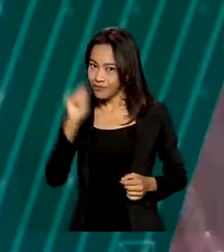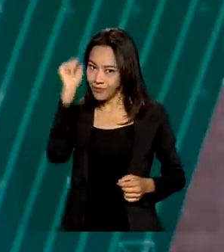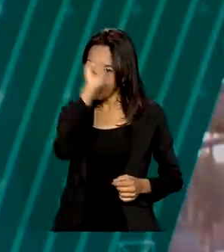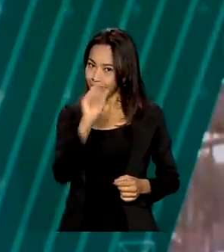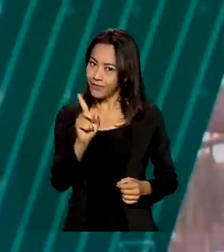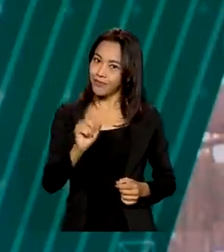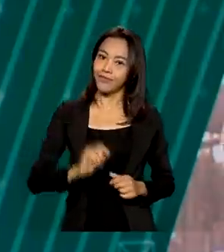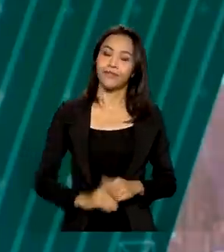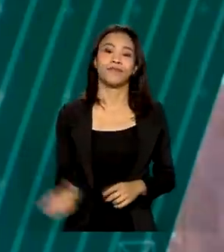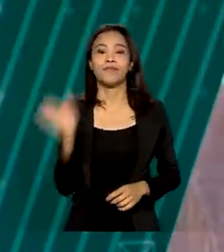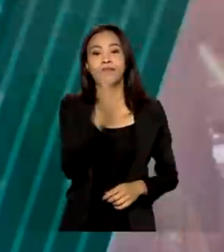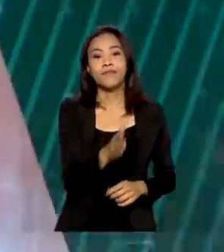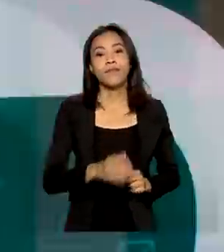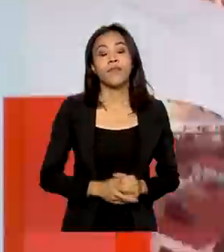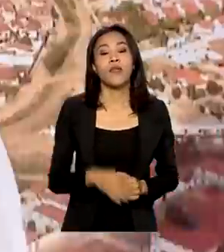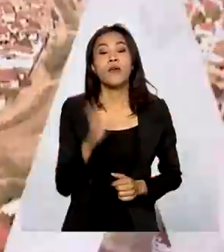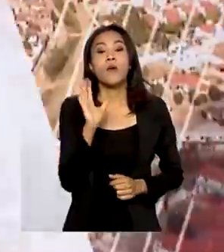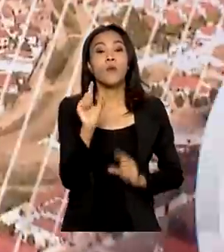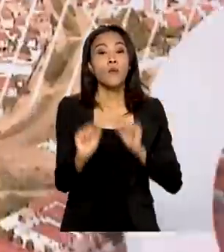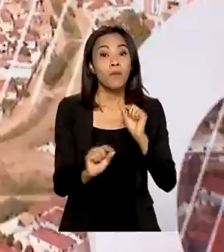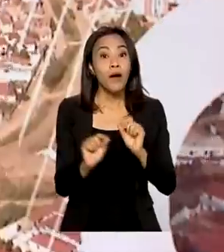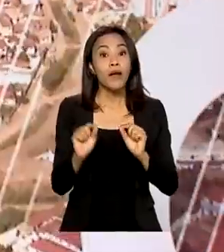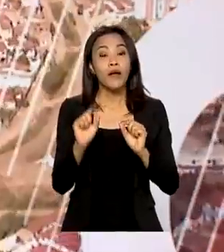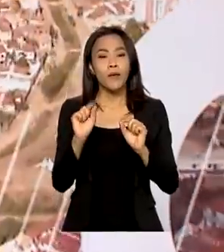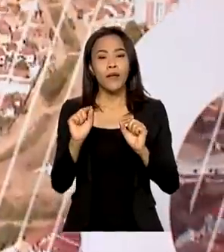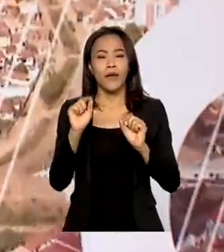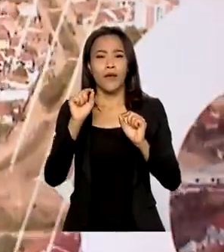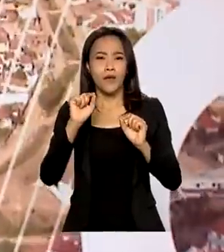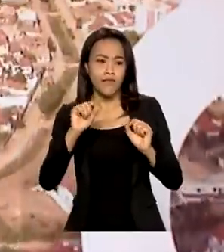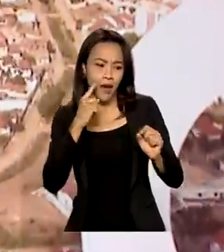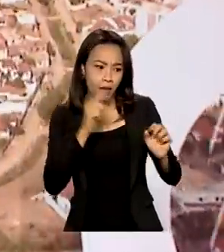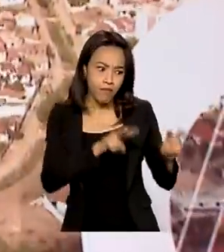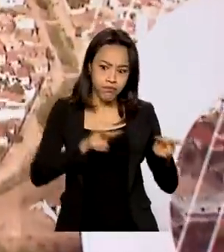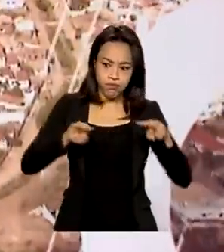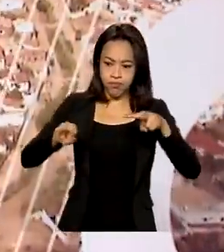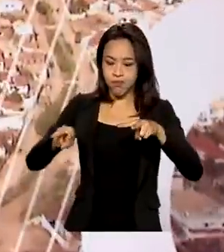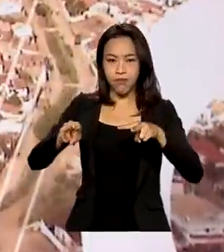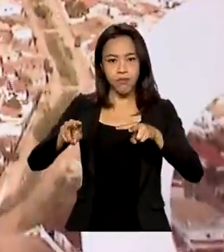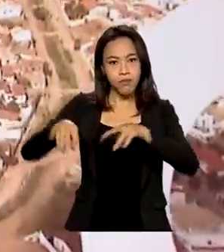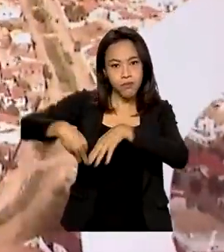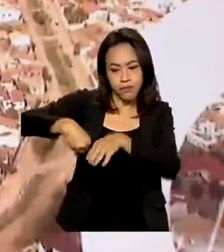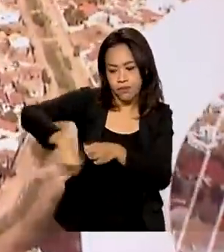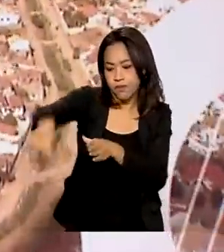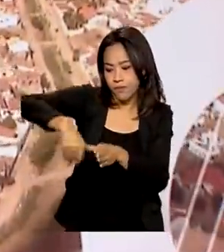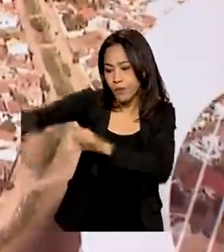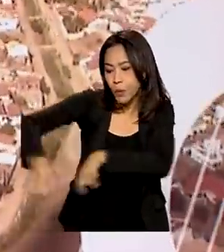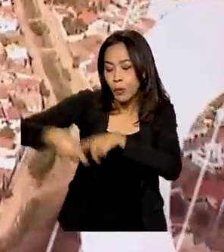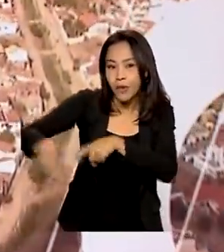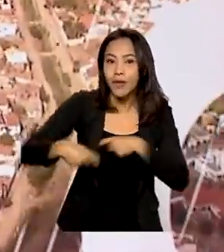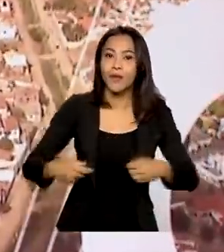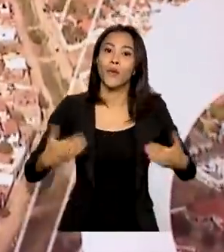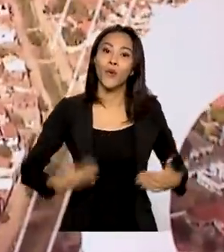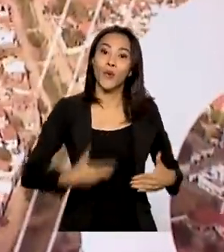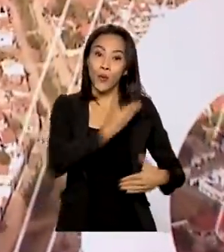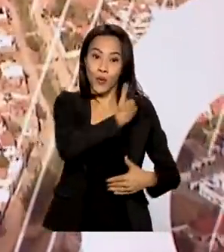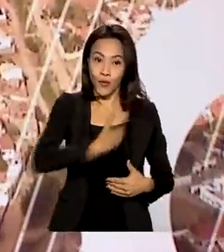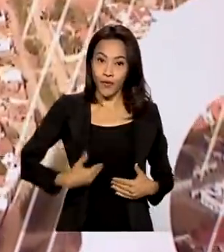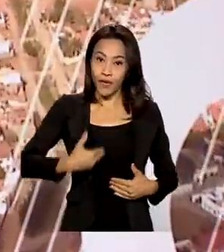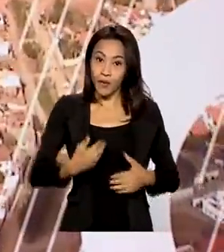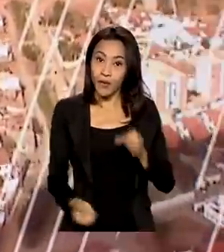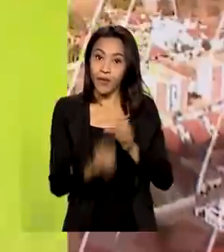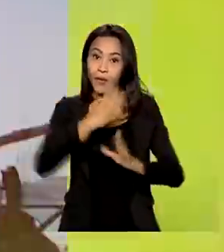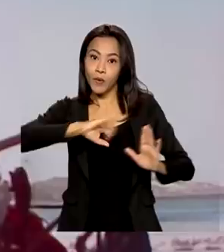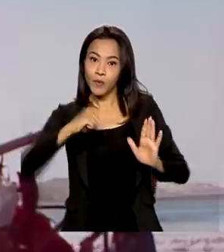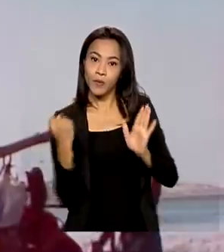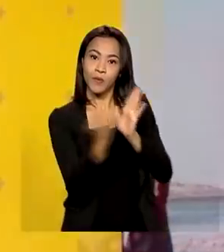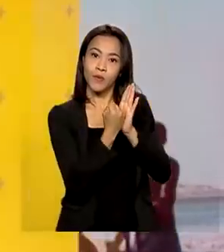Para identificar e dar mais visibilidade ao que é produzido no campo, o governo criou o Selo Nacional da Agricultura Familiar. Até